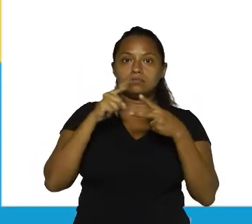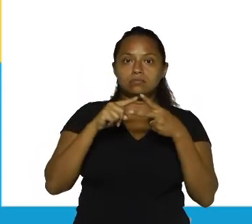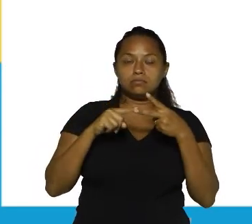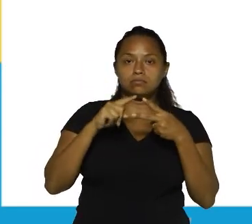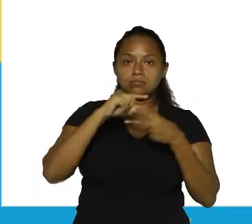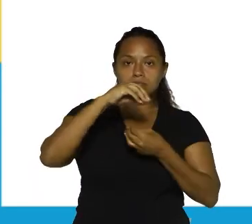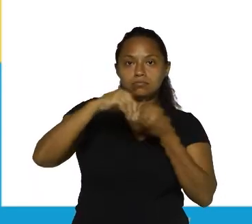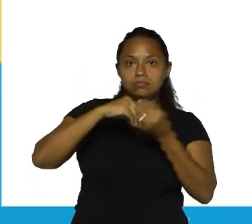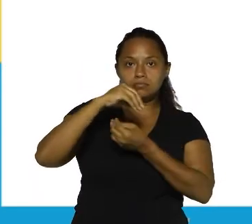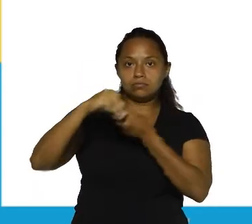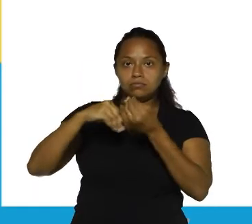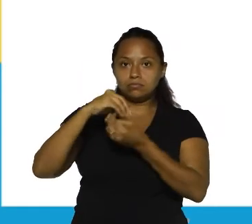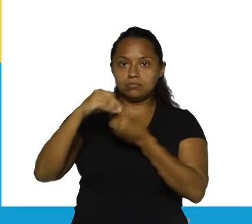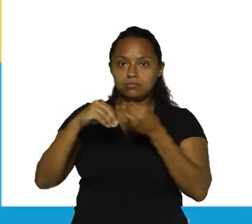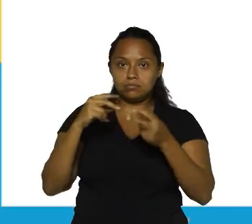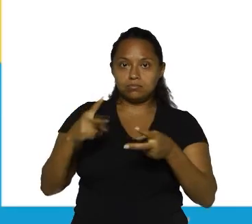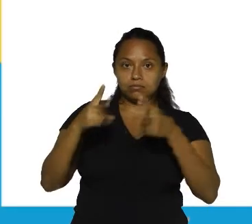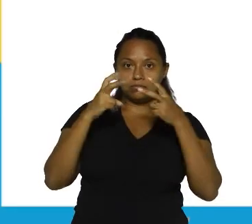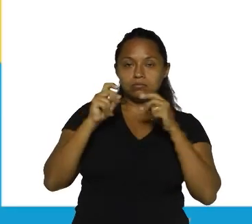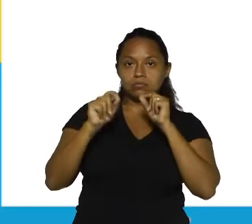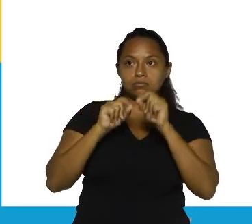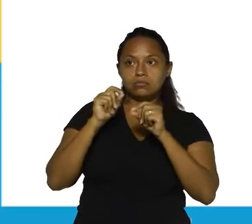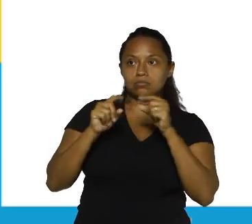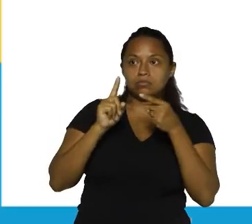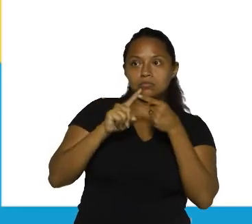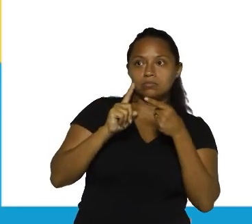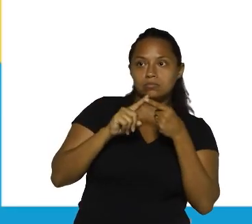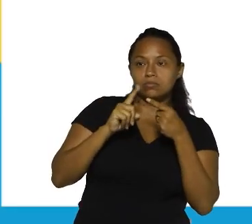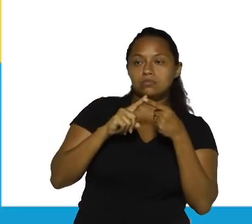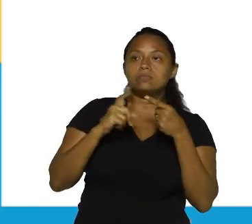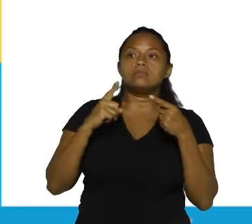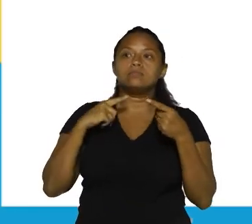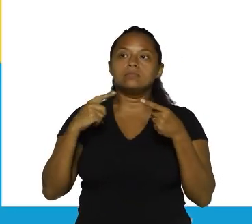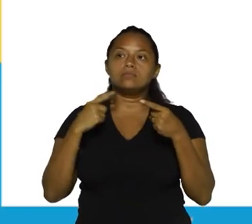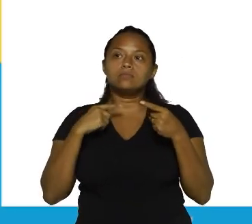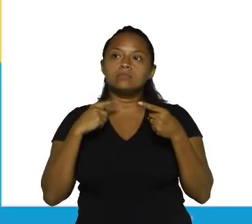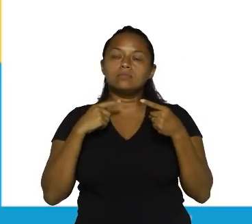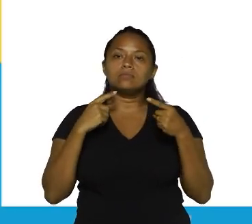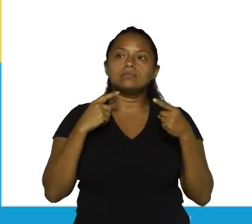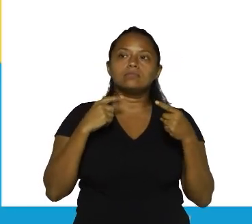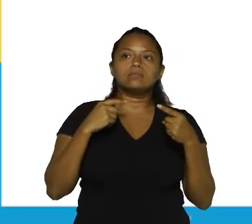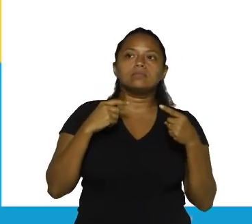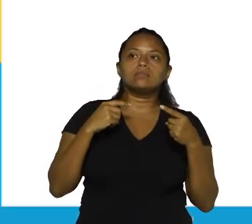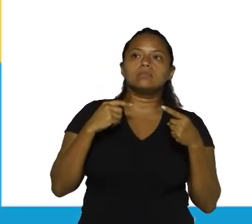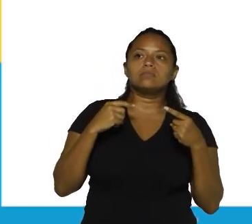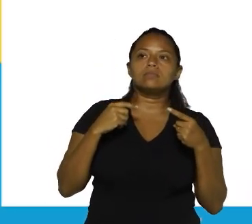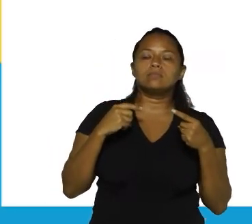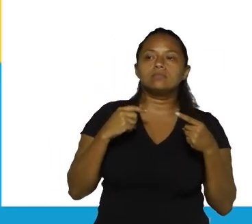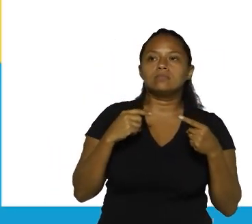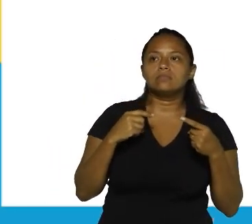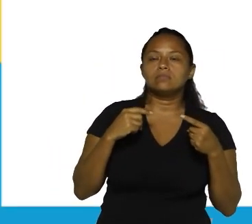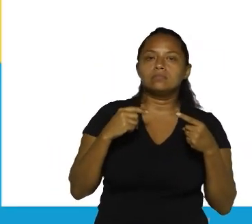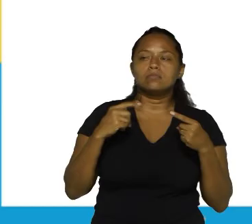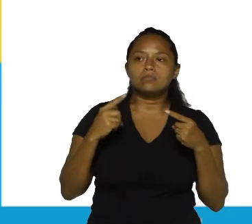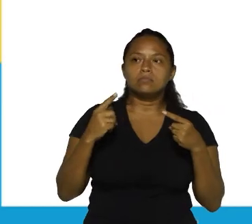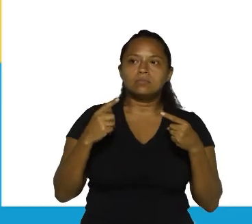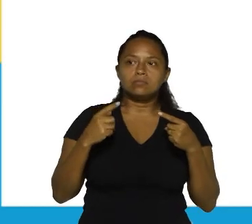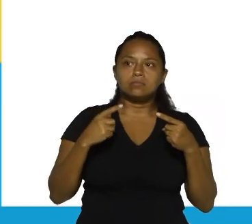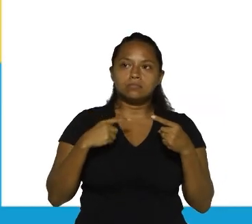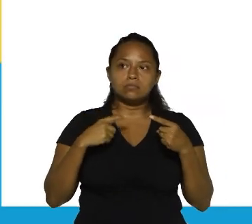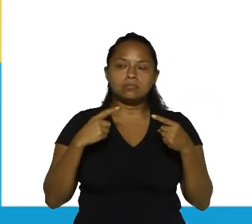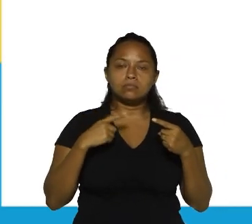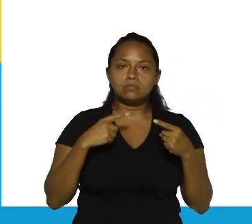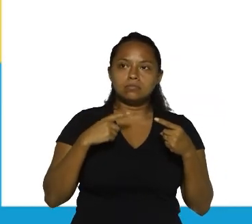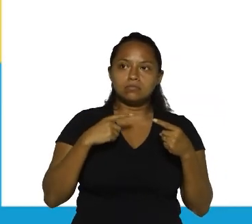temos a mistura, mas percebe-se aí que no primeiro caso, eu vou ter a coordenação, né?